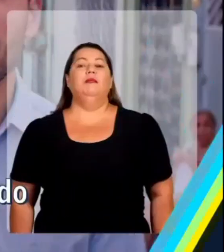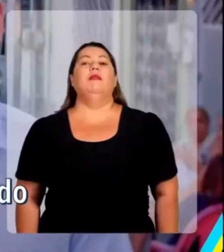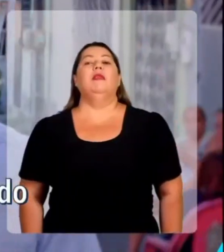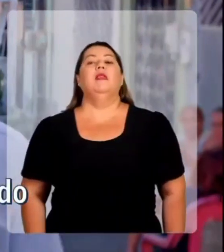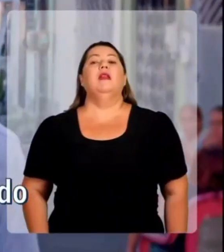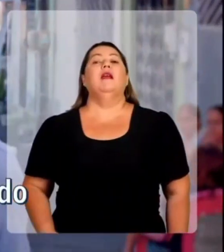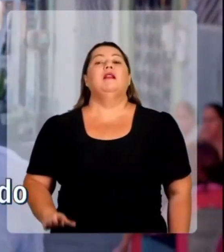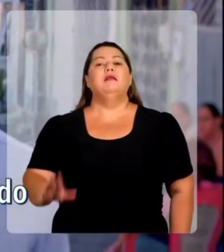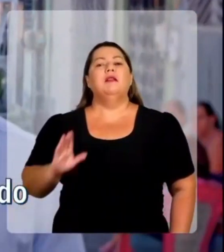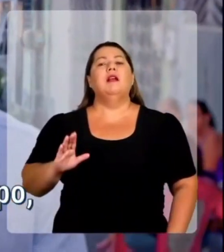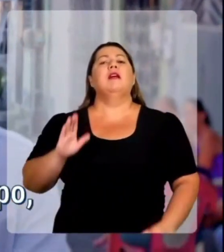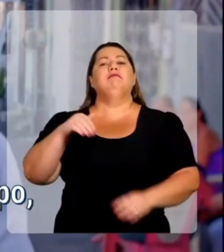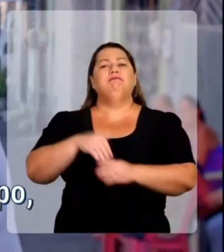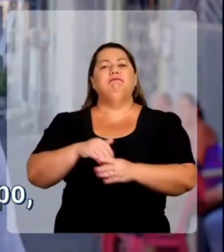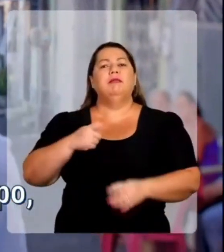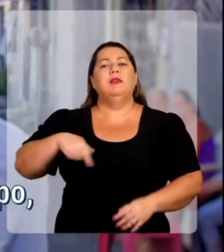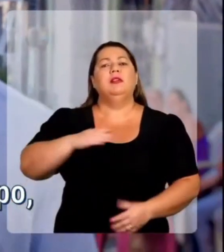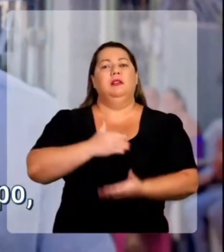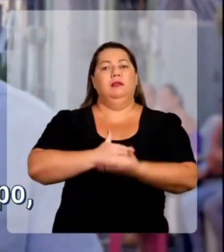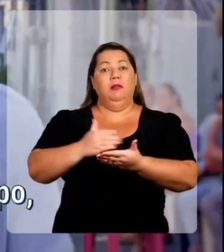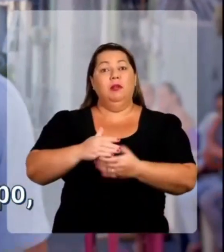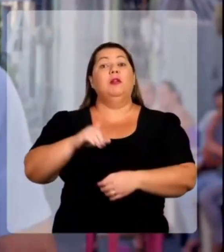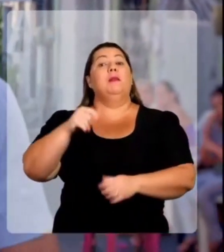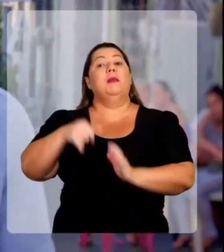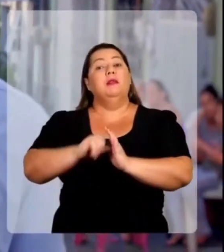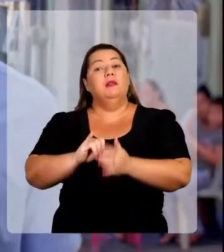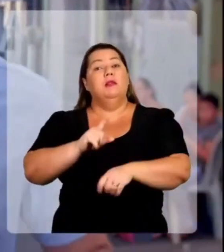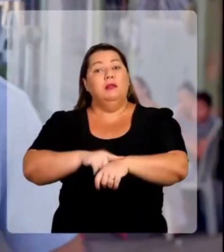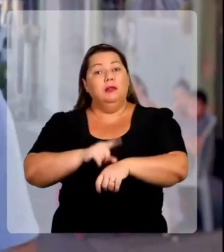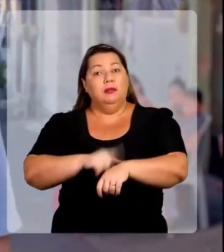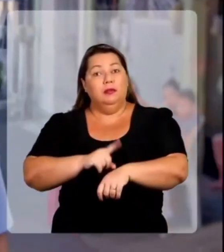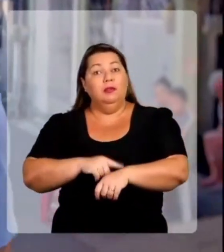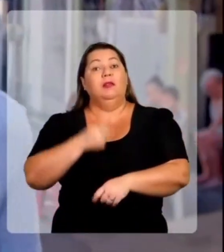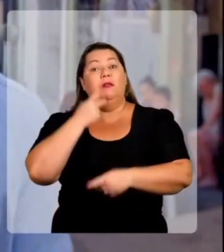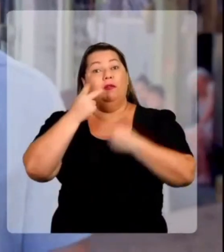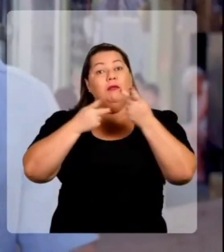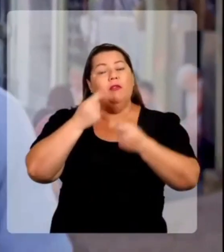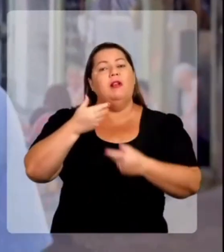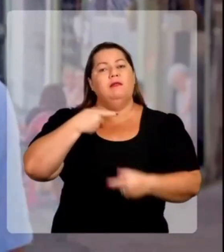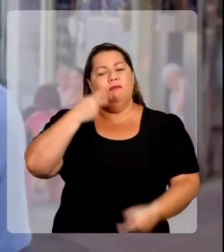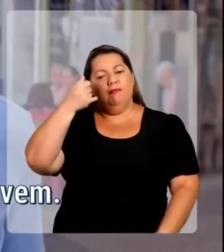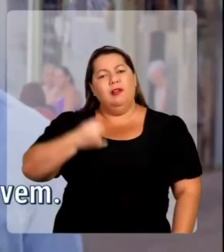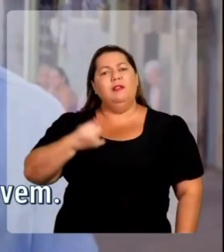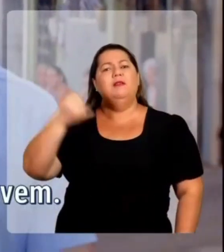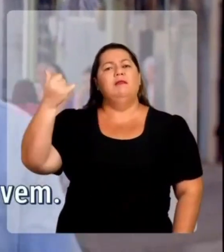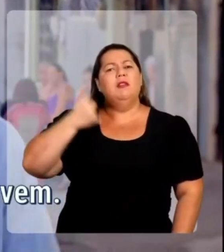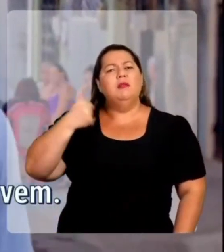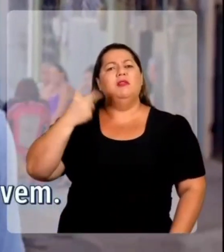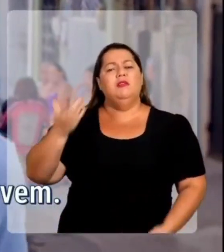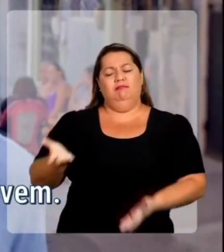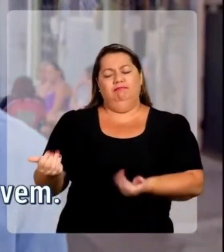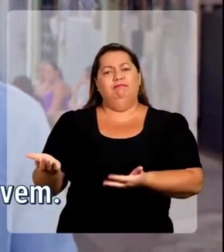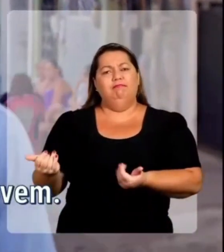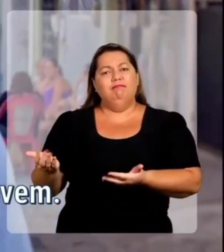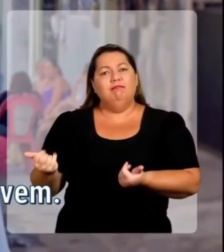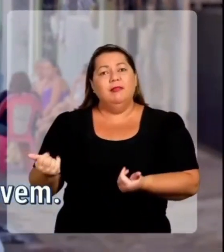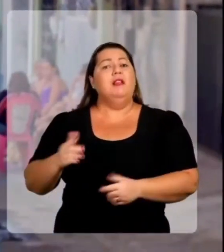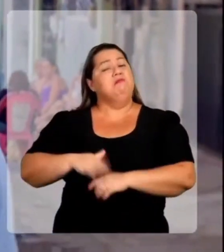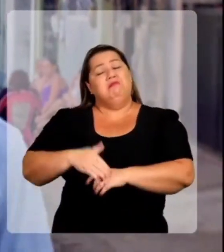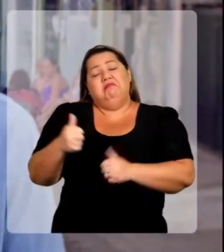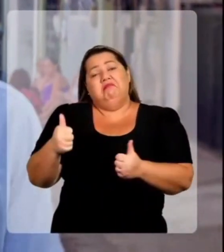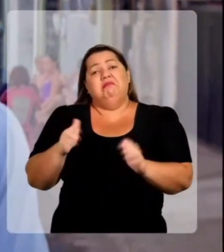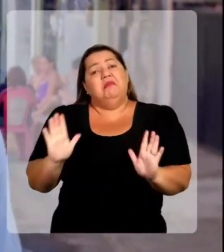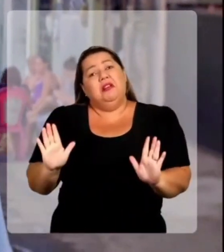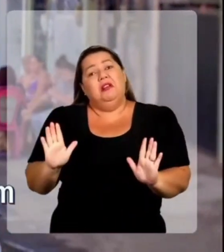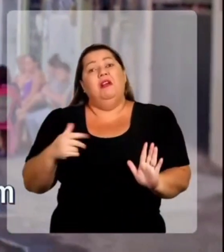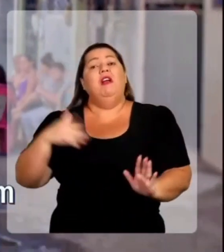A campanha está começando. E para economizar o seu tempo, eu já vou antecipar o que vão falar de mim. Vou dizer que eu sou muito jovem.